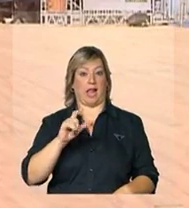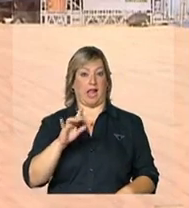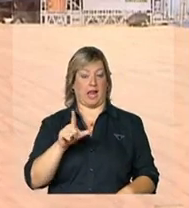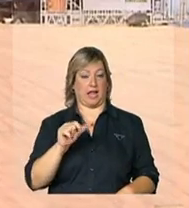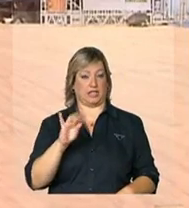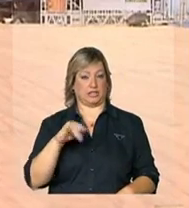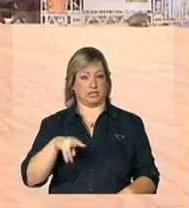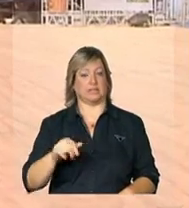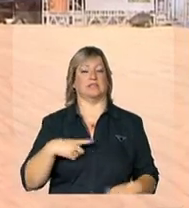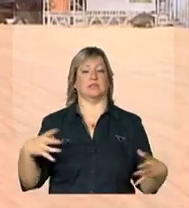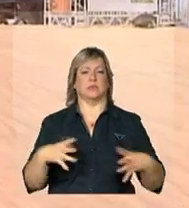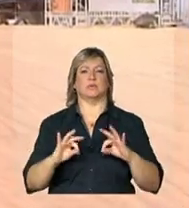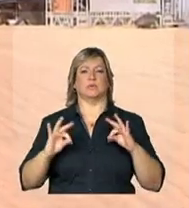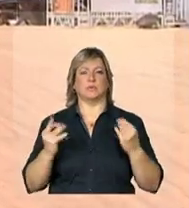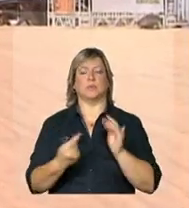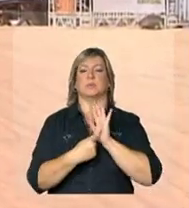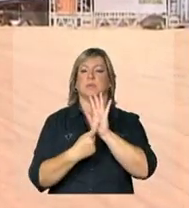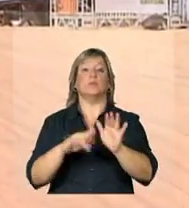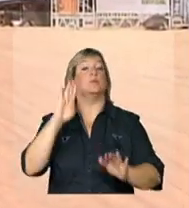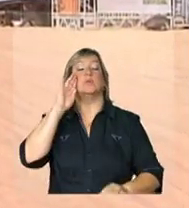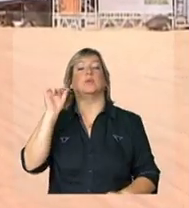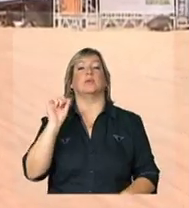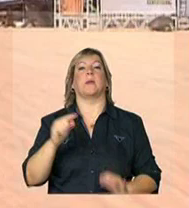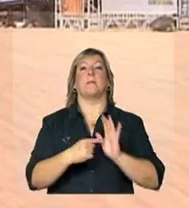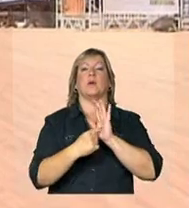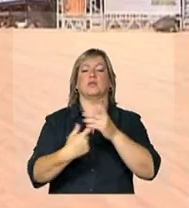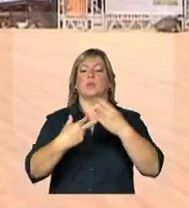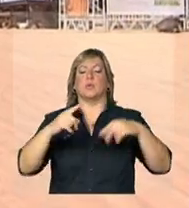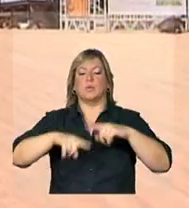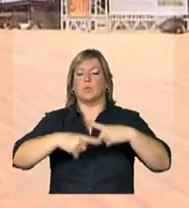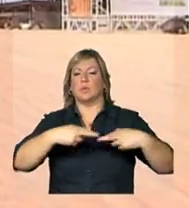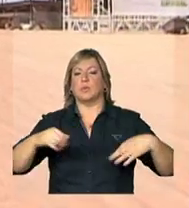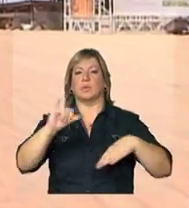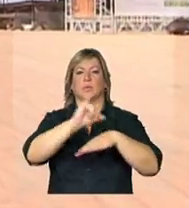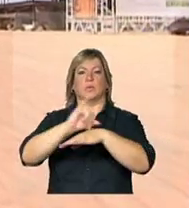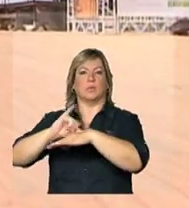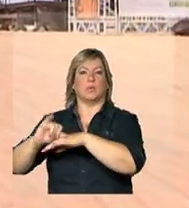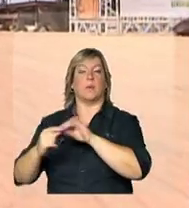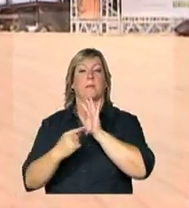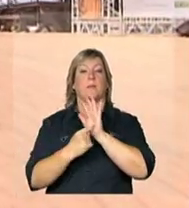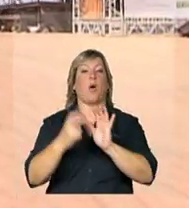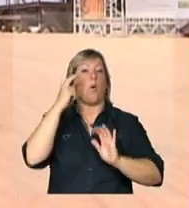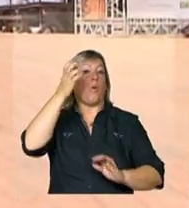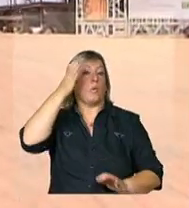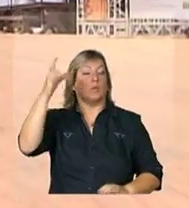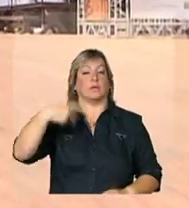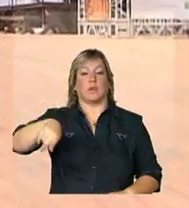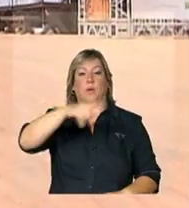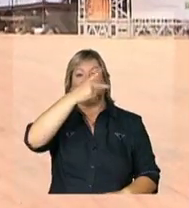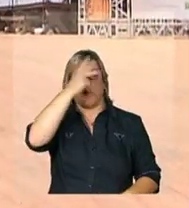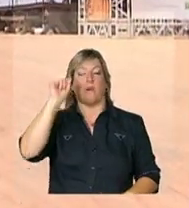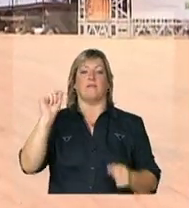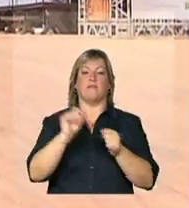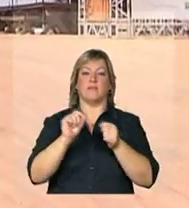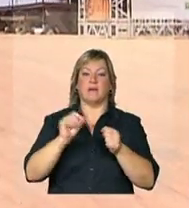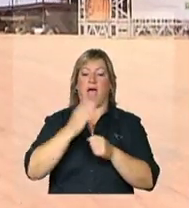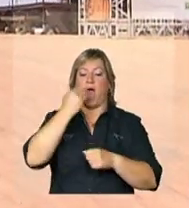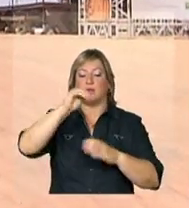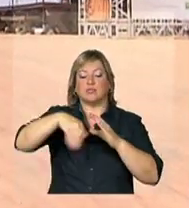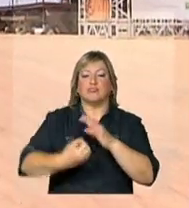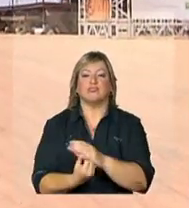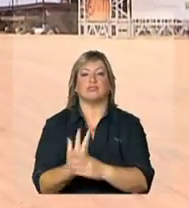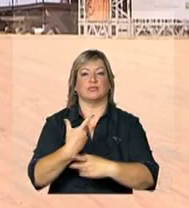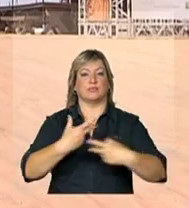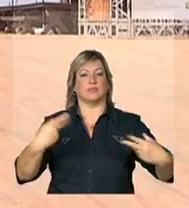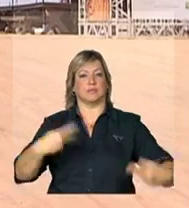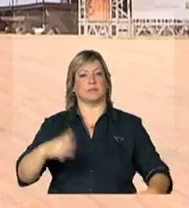de produtos e também deste portal para dentro mostrar a diversidade e a cultura dessa gente que produz a maioria dos alimentos